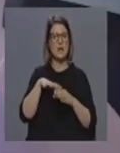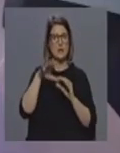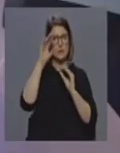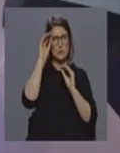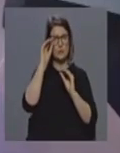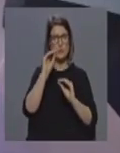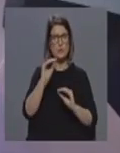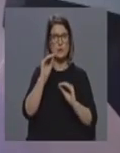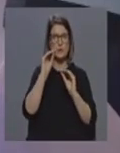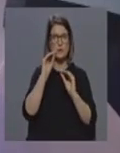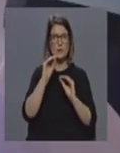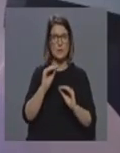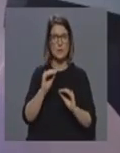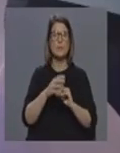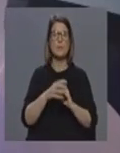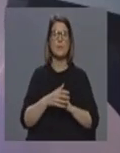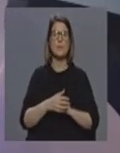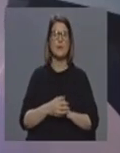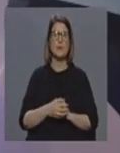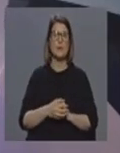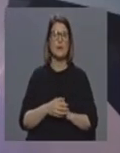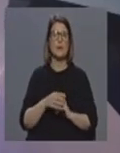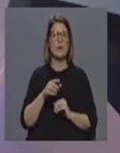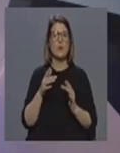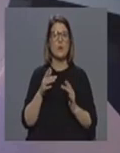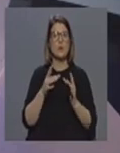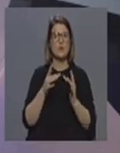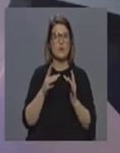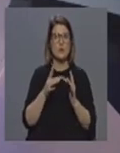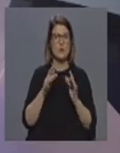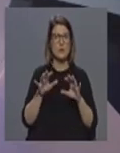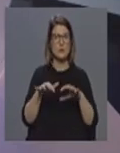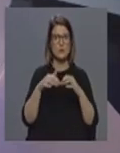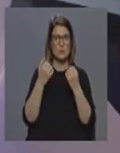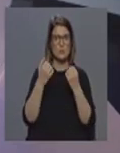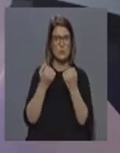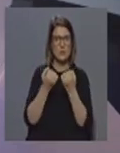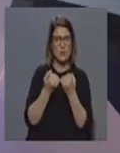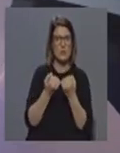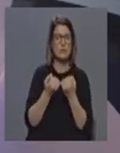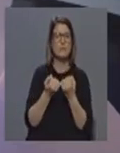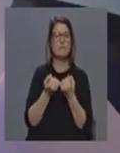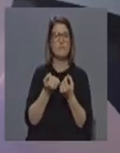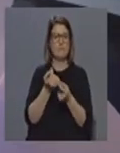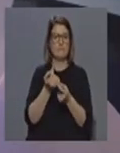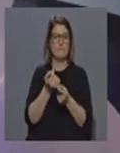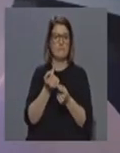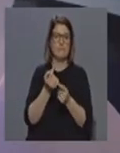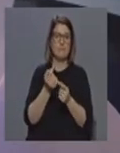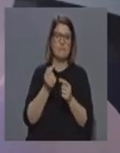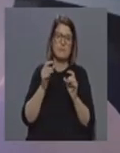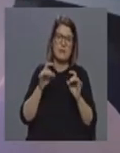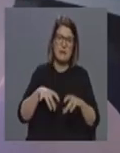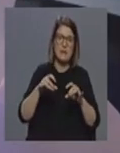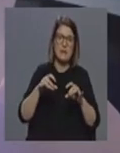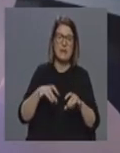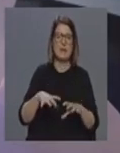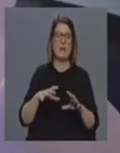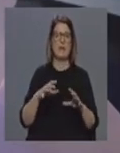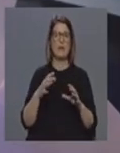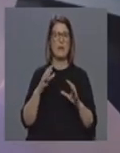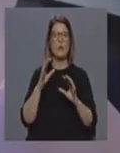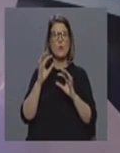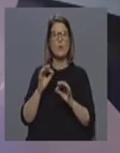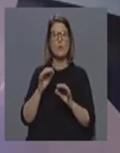A restrição do contacto social, os cuidados, quando nós estamos com